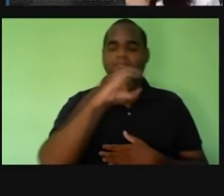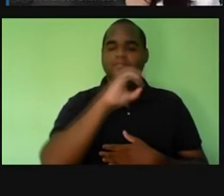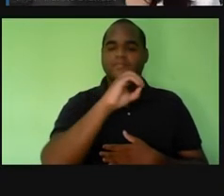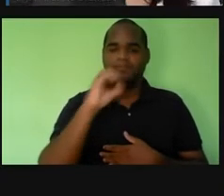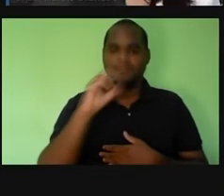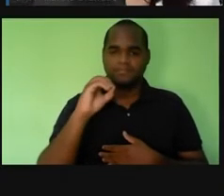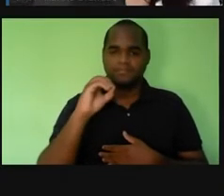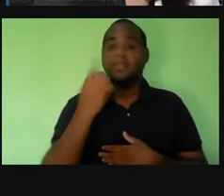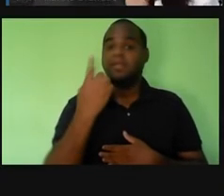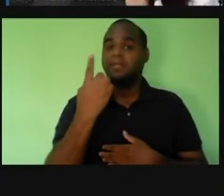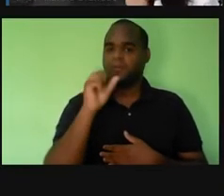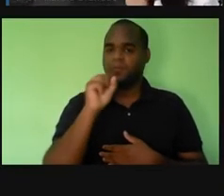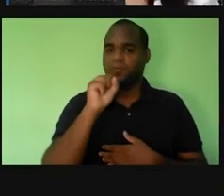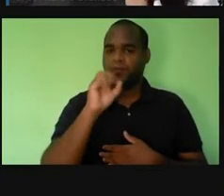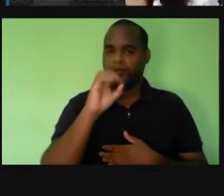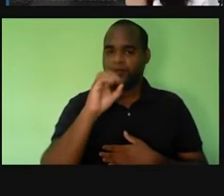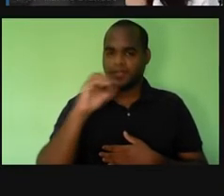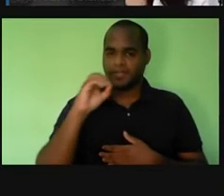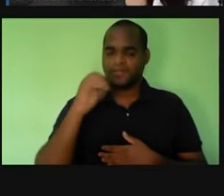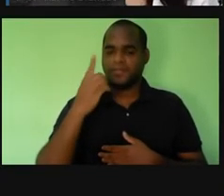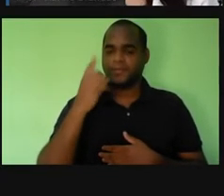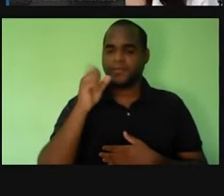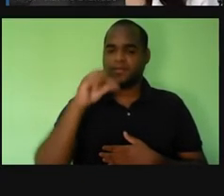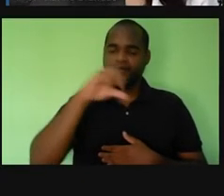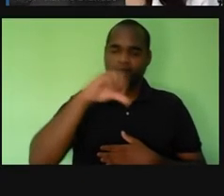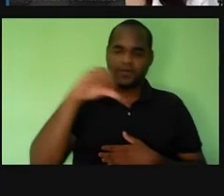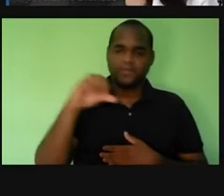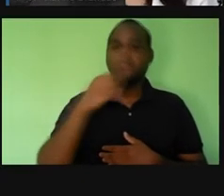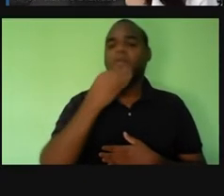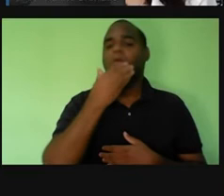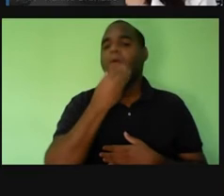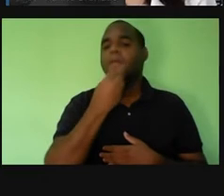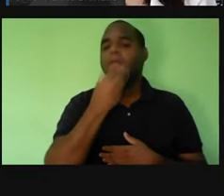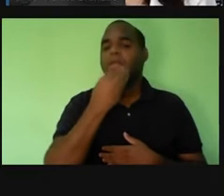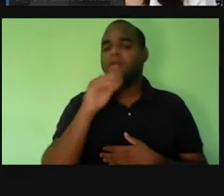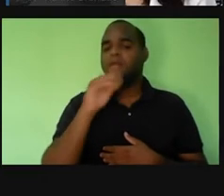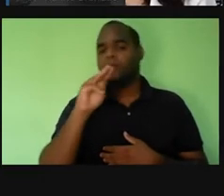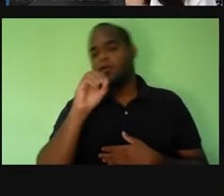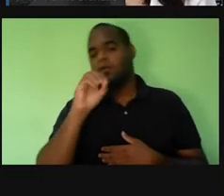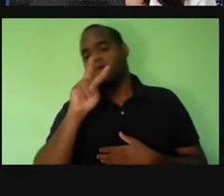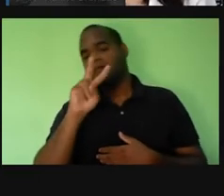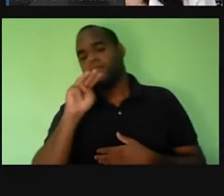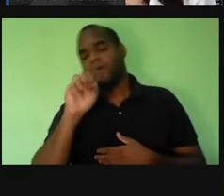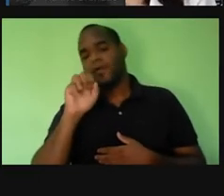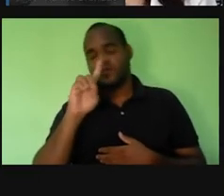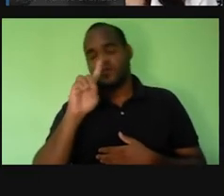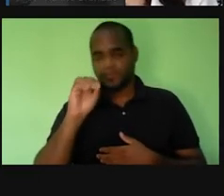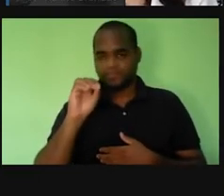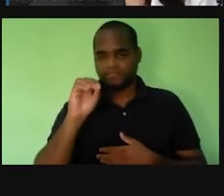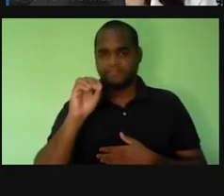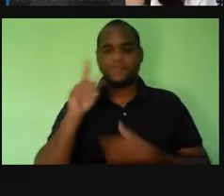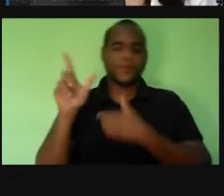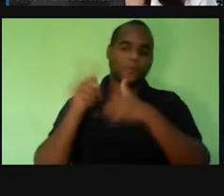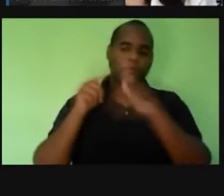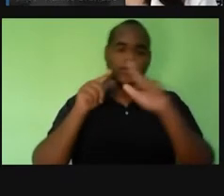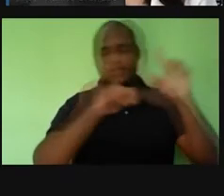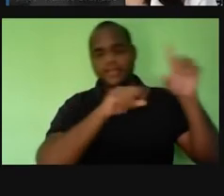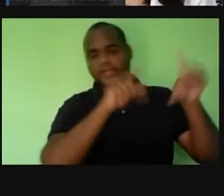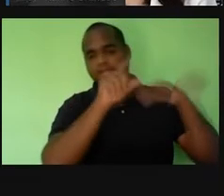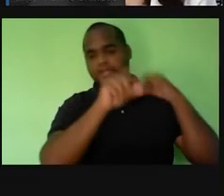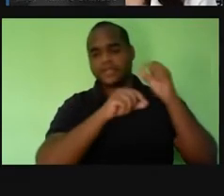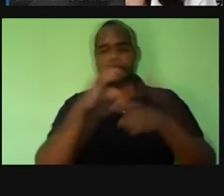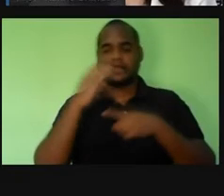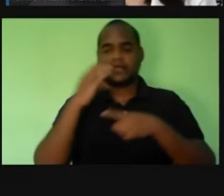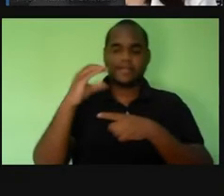em 1899, Oswaldo Cruz, ele foi designado, né? Com outros cientistas como